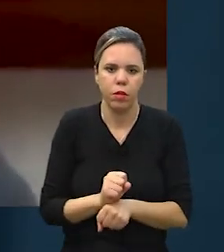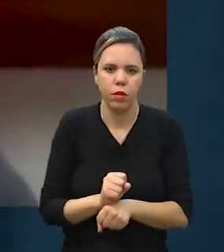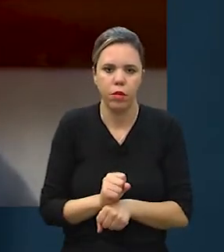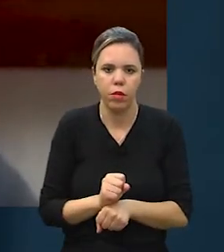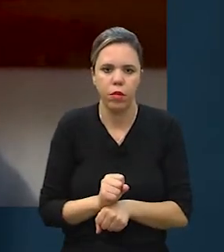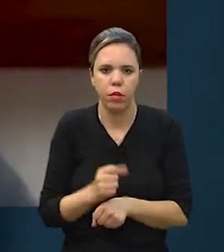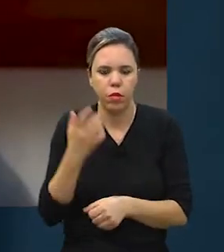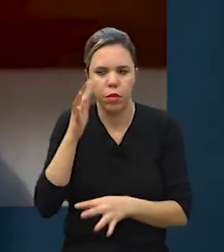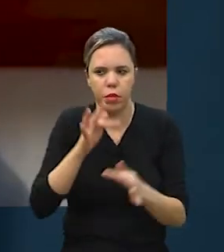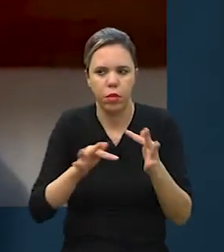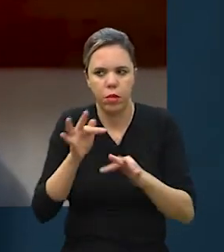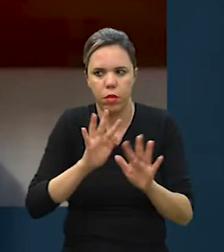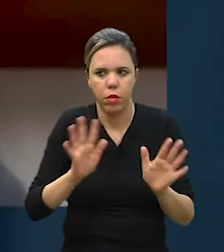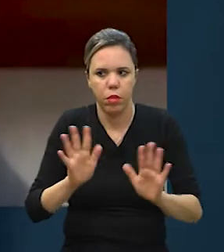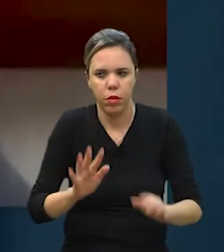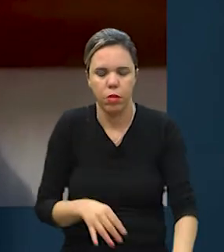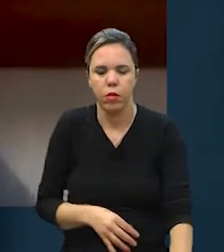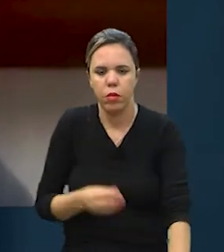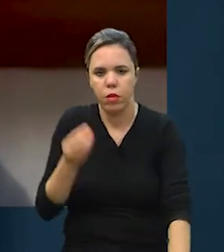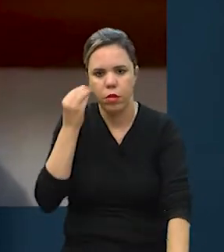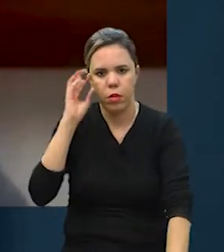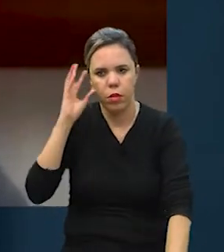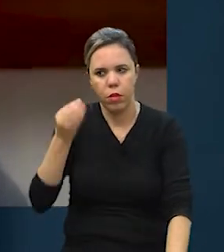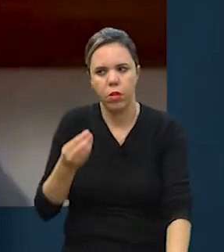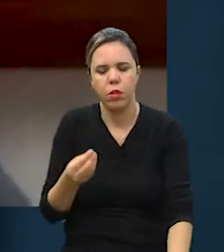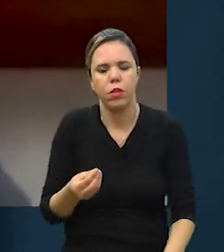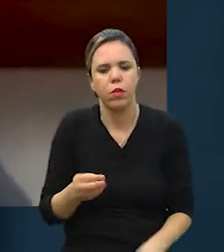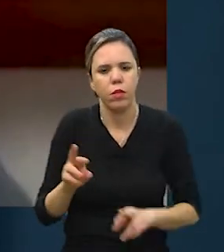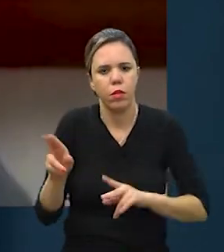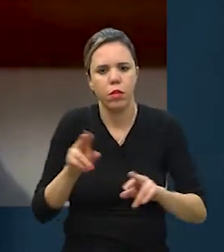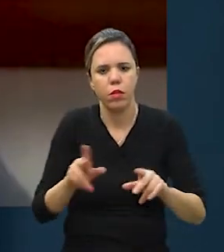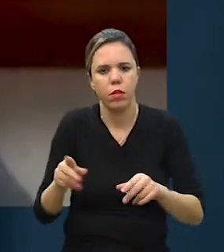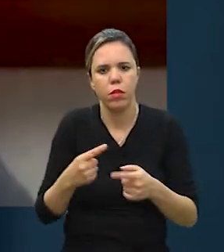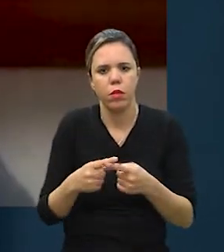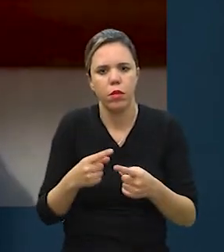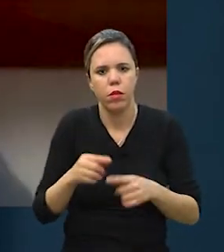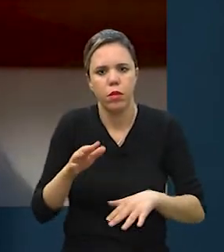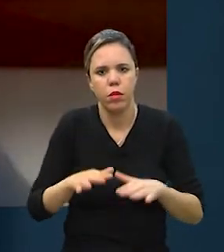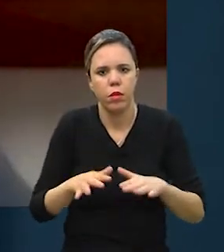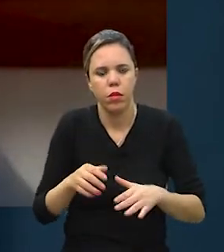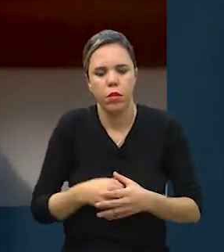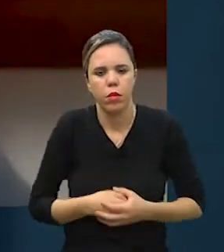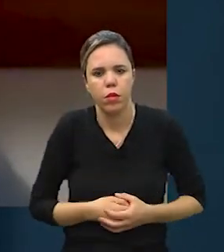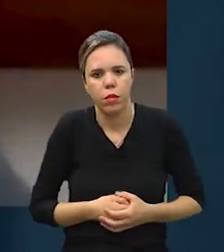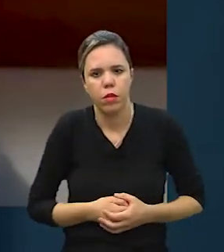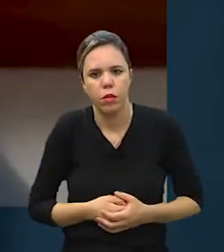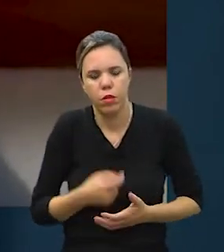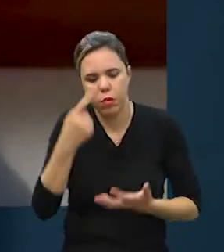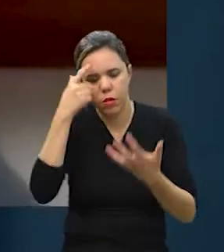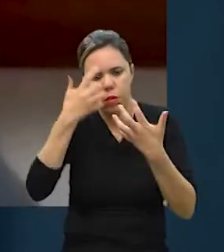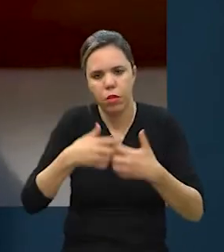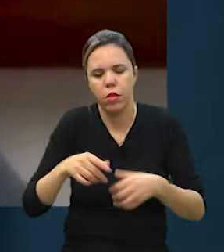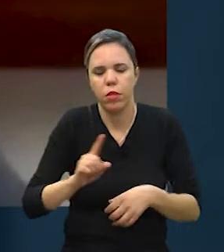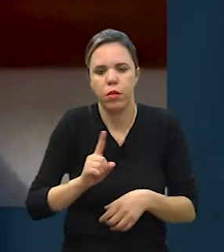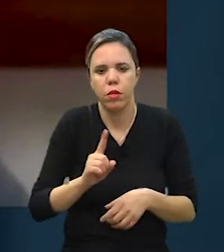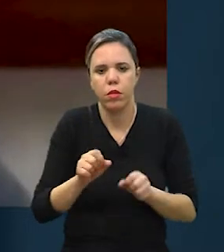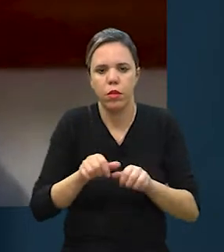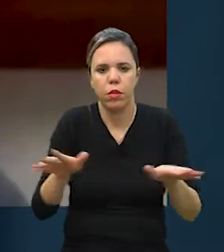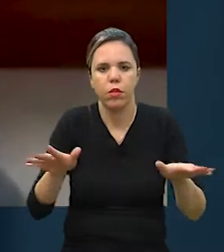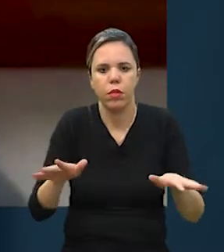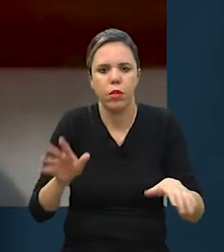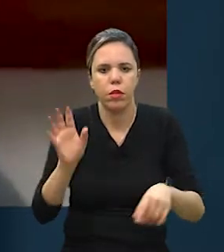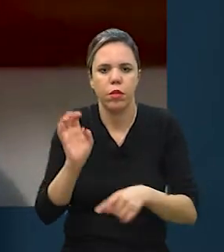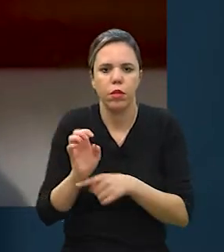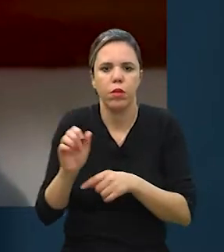fórmula, assim por dizer. Tentar entender as pequenas variáveis, porque talvez pensar que, não, tem que ser